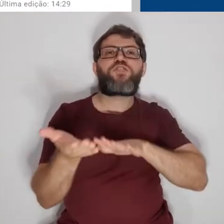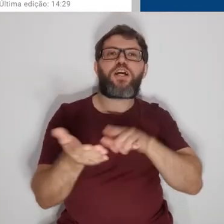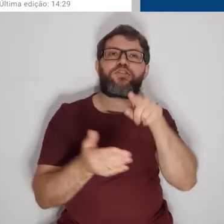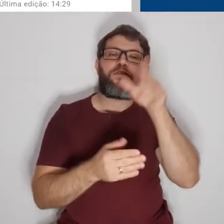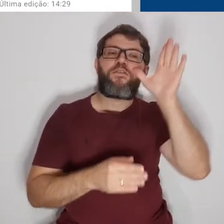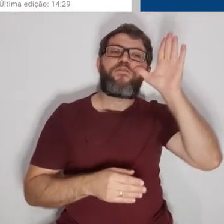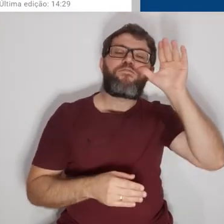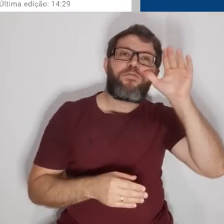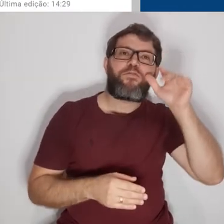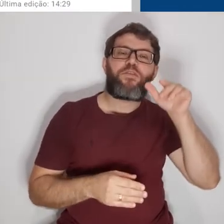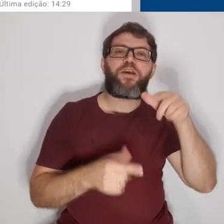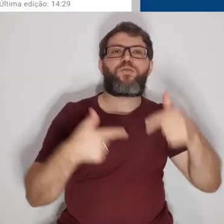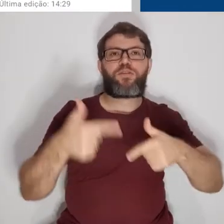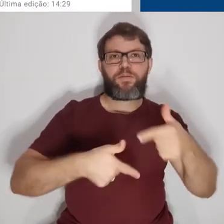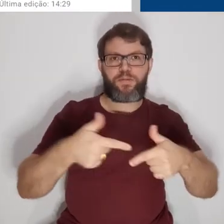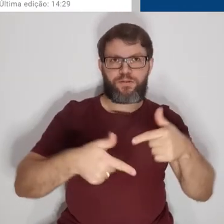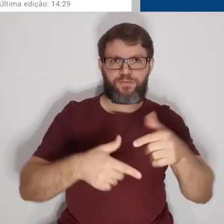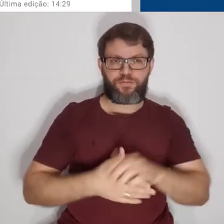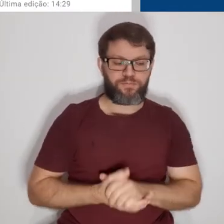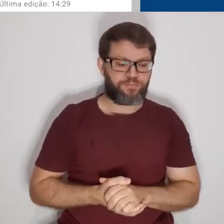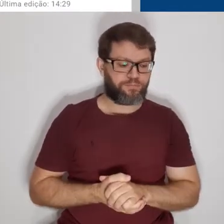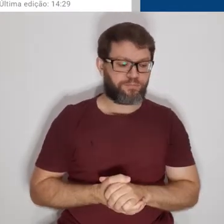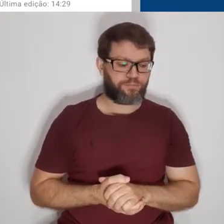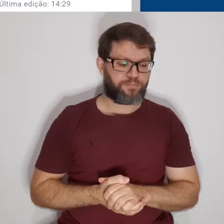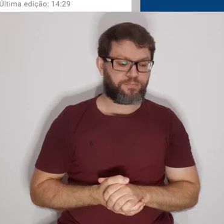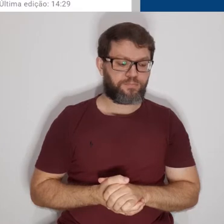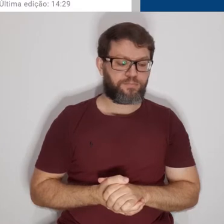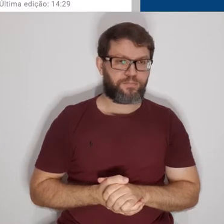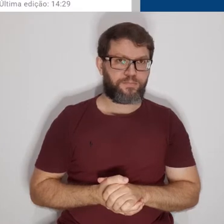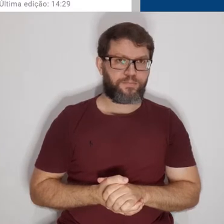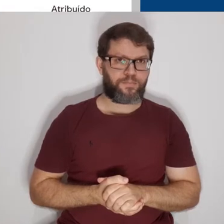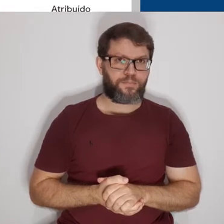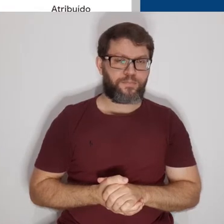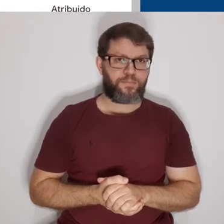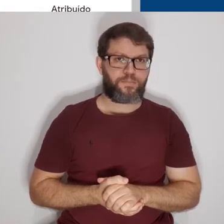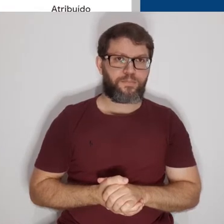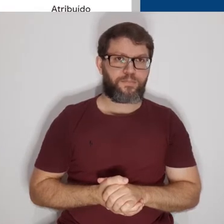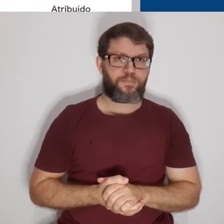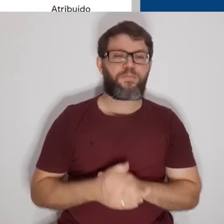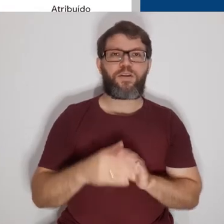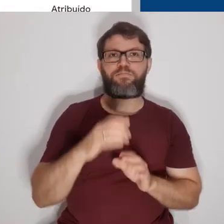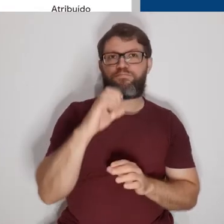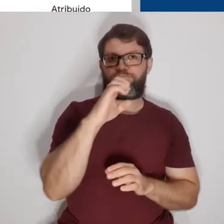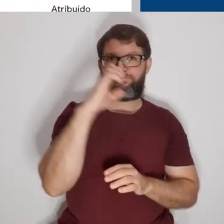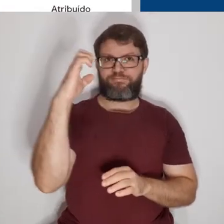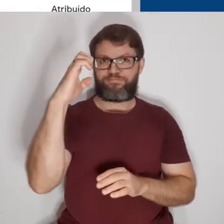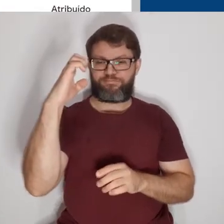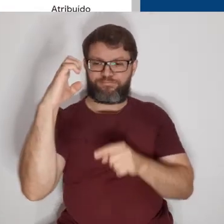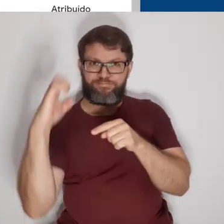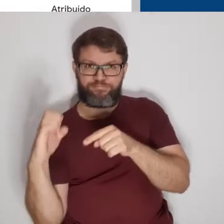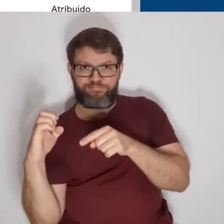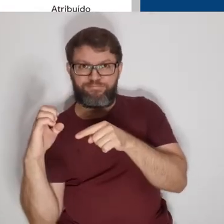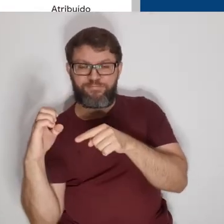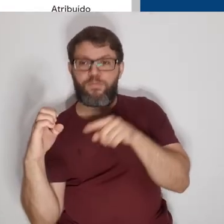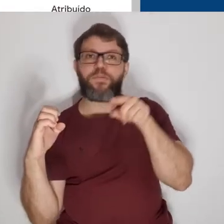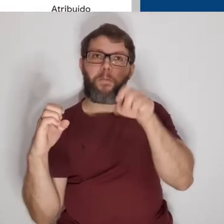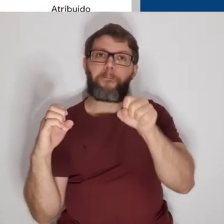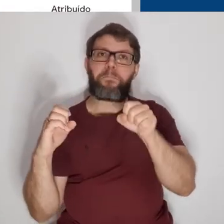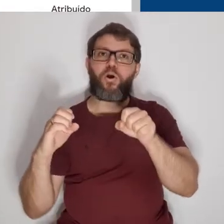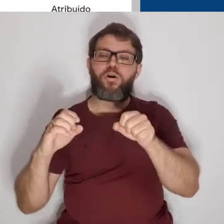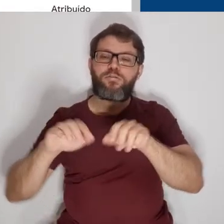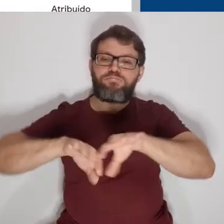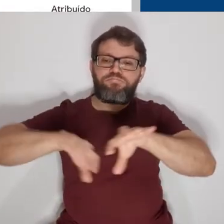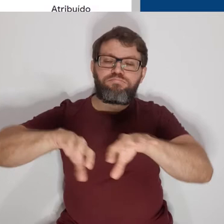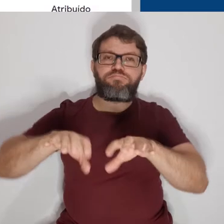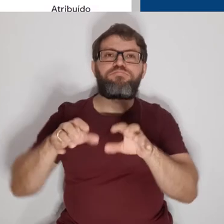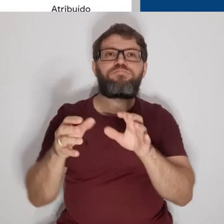ver seus trabalhos. No menu da lateral inferior esquerda você pode separar as atividades quanto